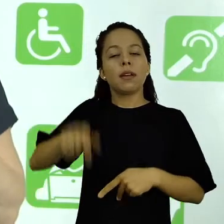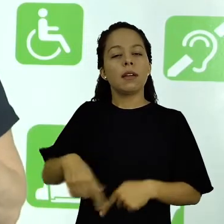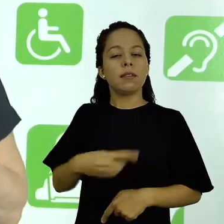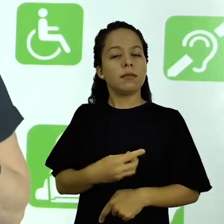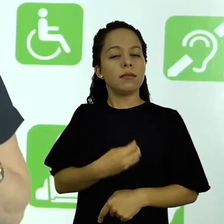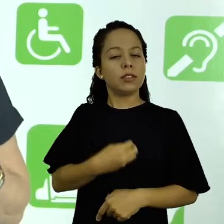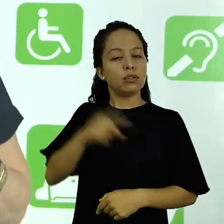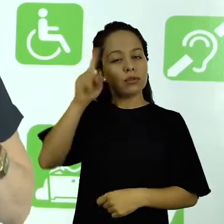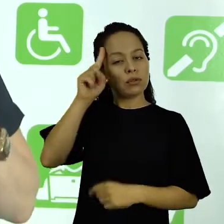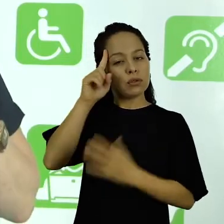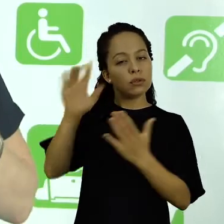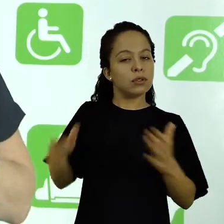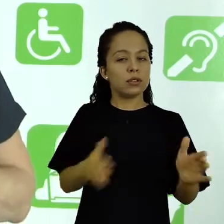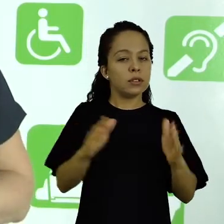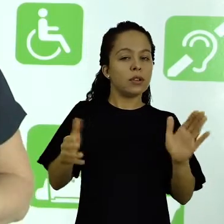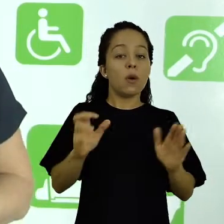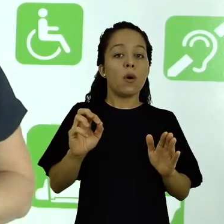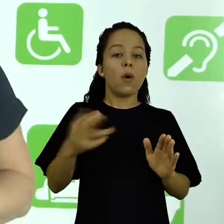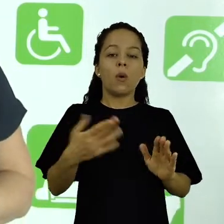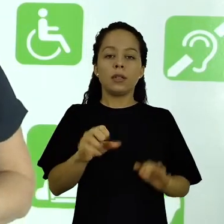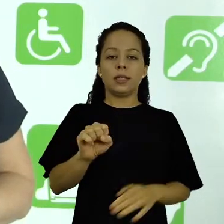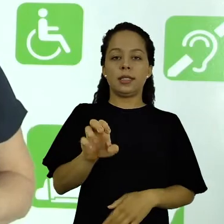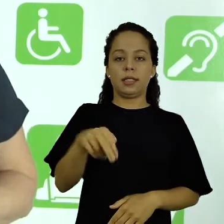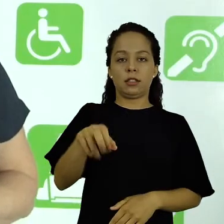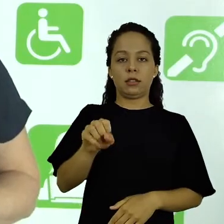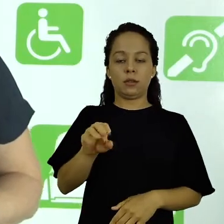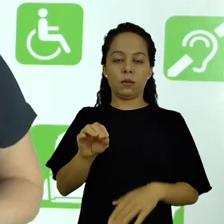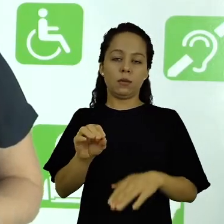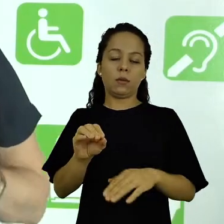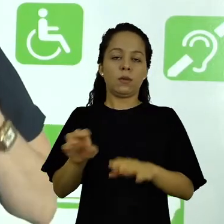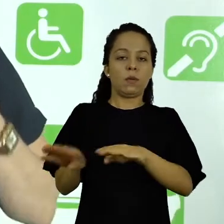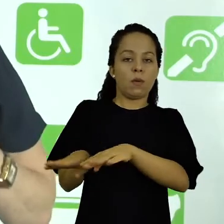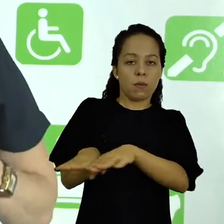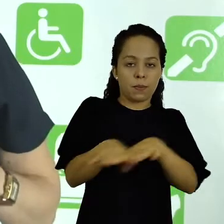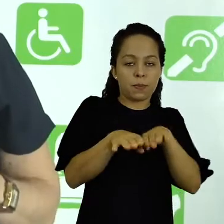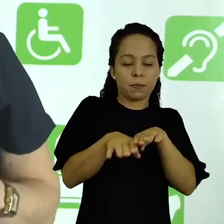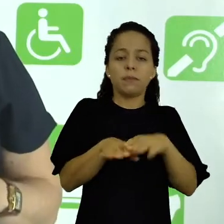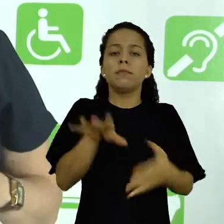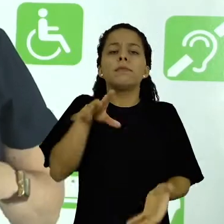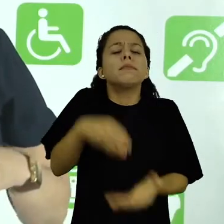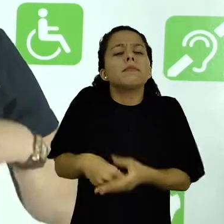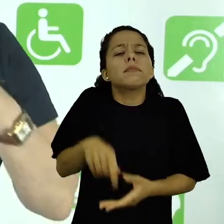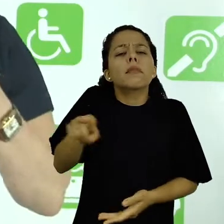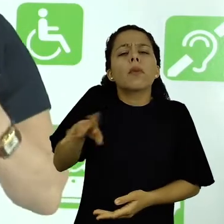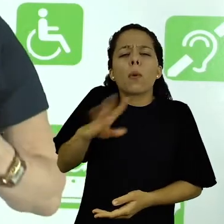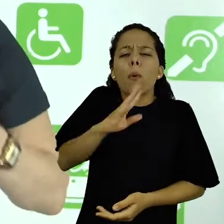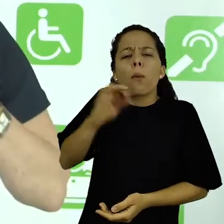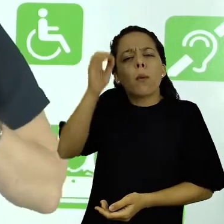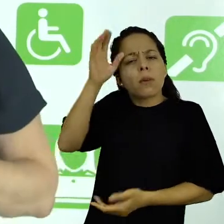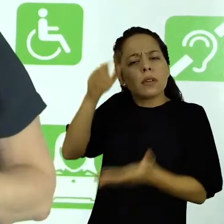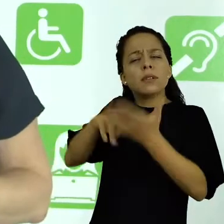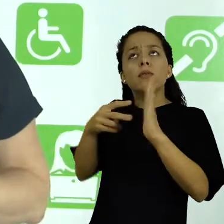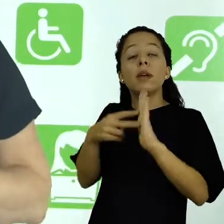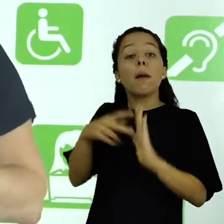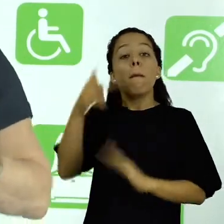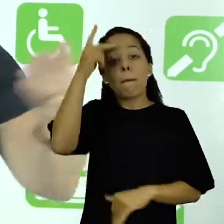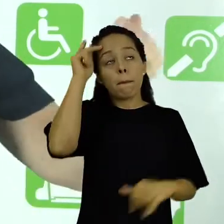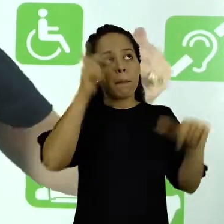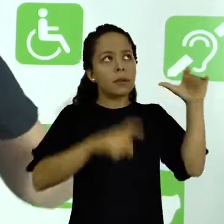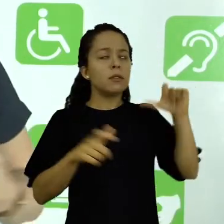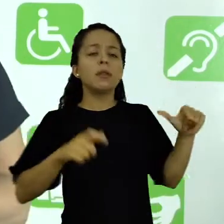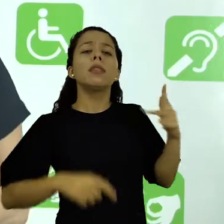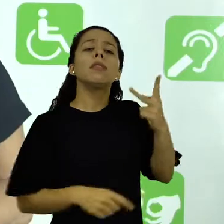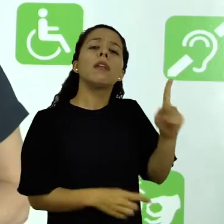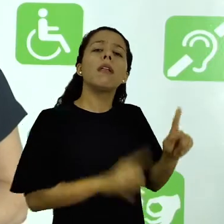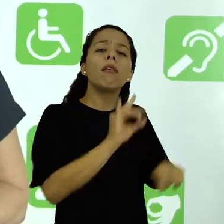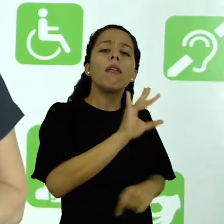cotidiano e senso comum. Esse conhecimento popular, ele é baseado em percepções que as pessoas têm do que